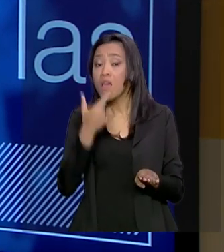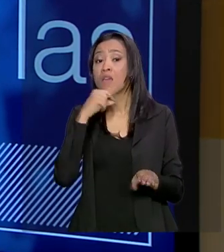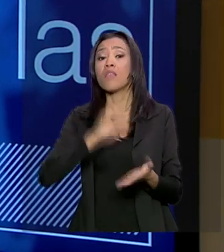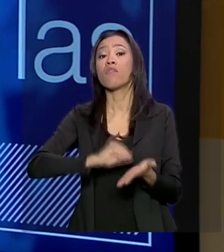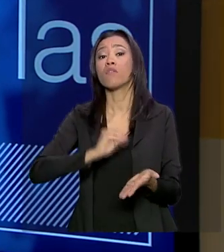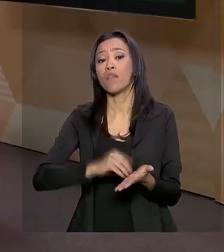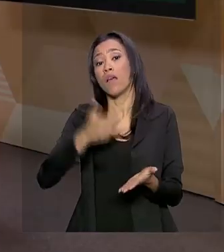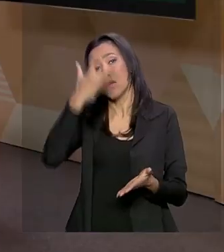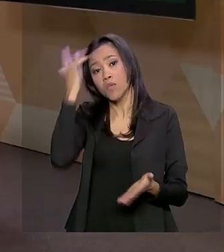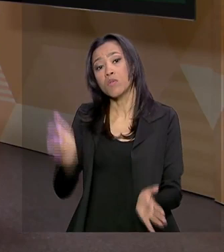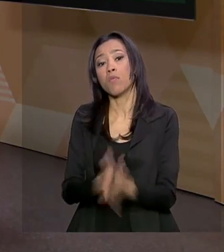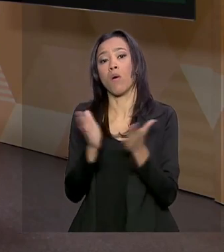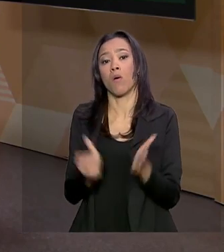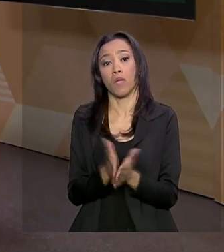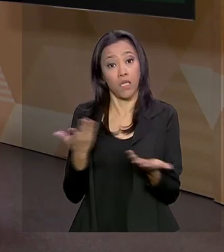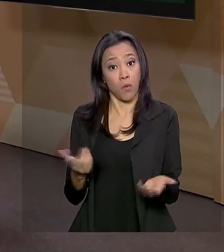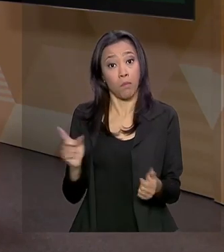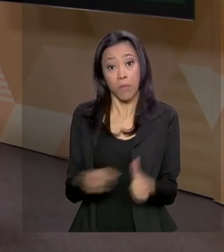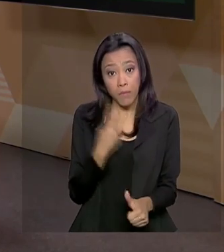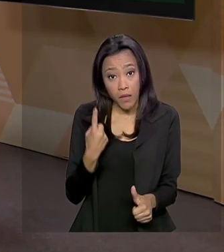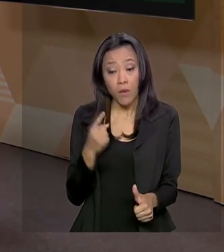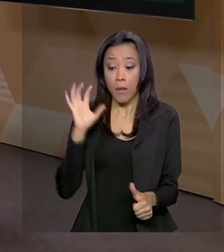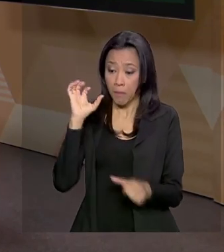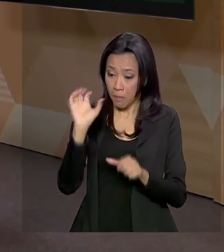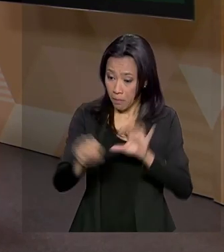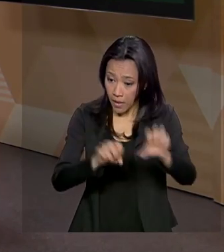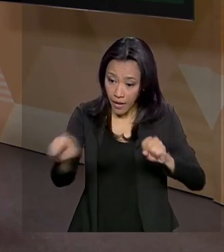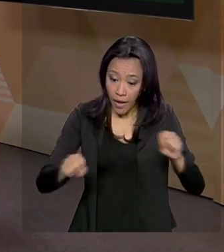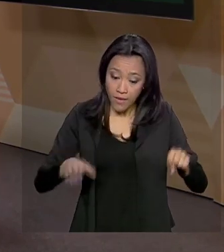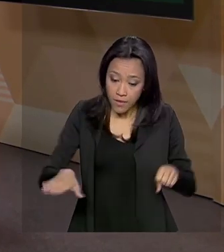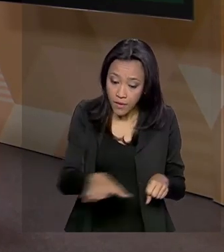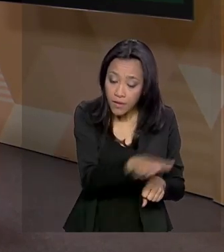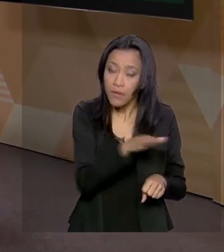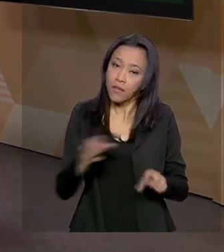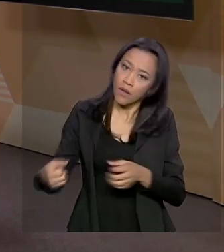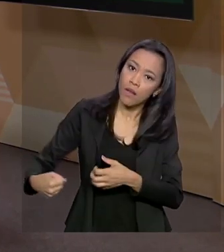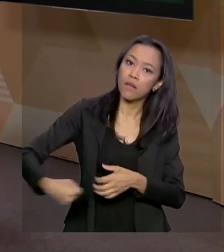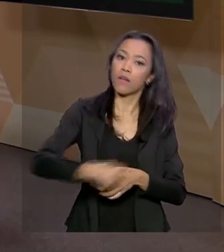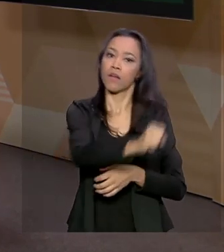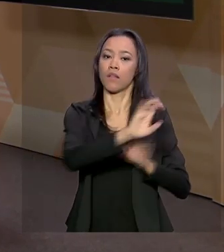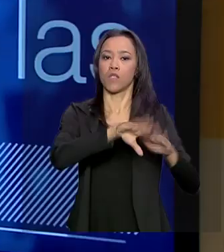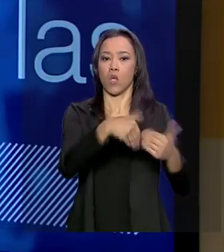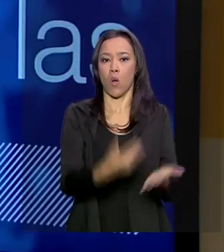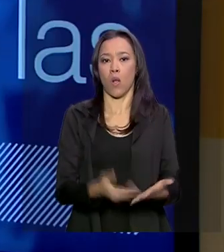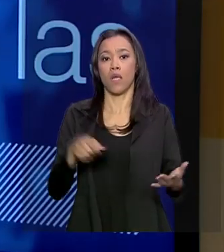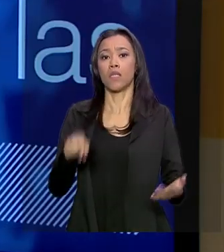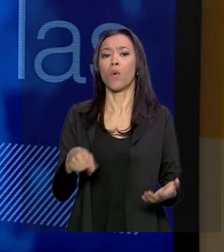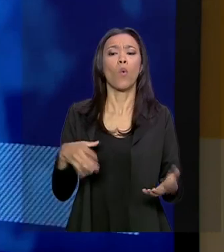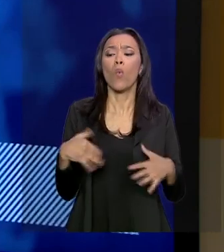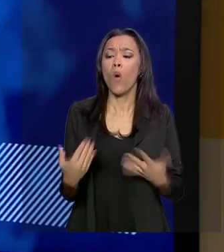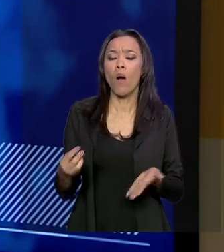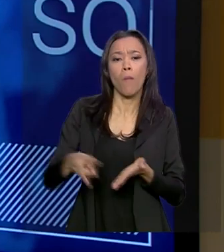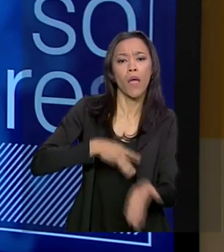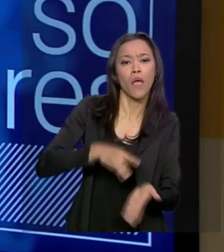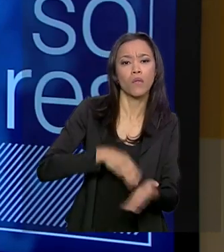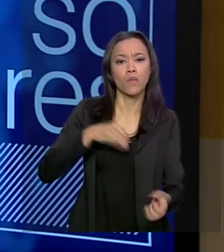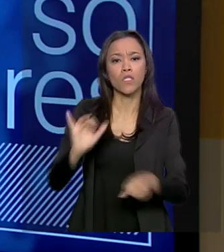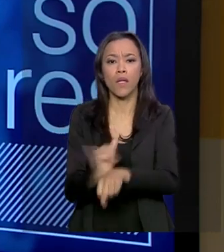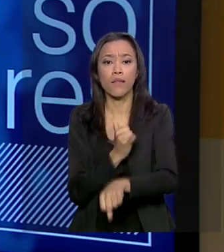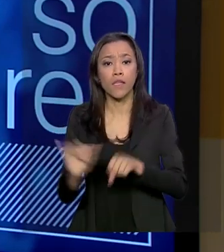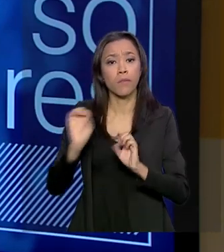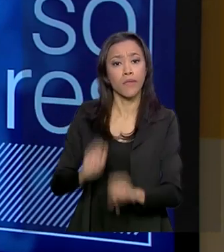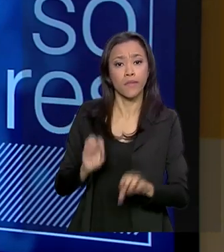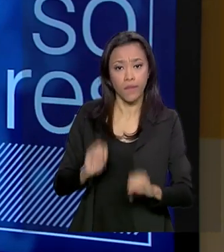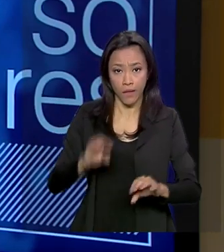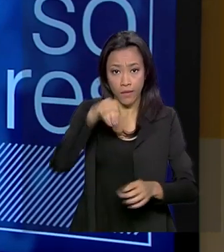Primeira coisa, colocar essas crianças na escola. A segunda coisa, a criança chegar ao primeiro ano. Qual vai ser o método adotado? O método adotado